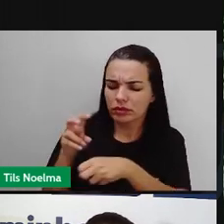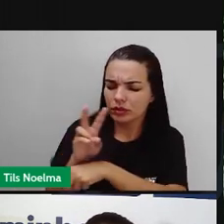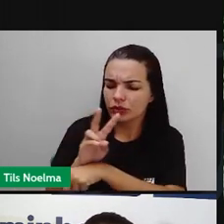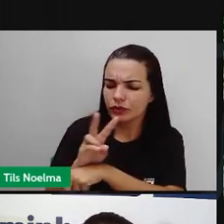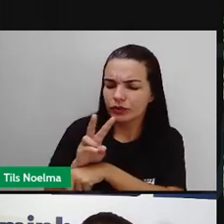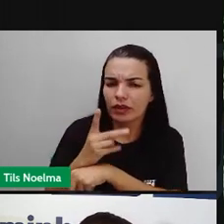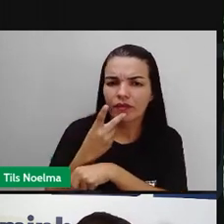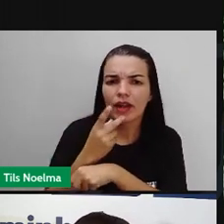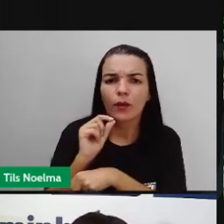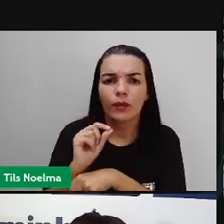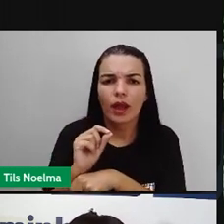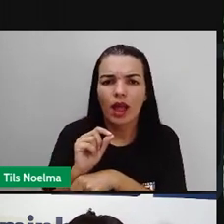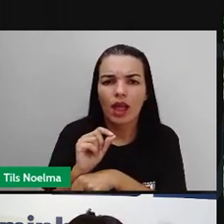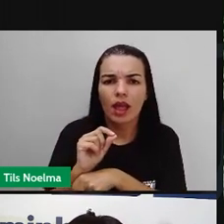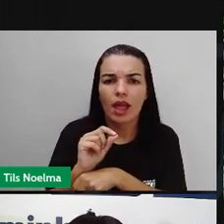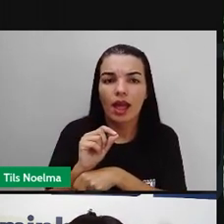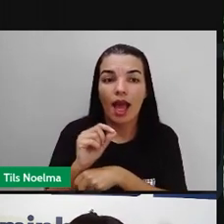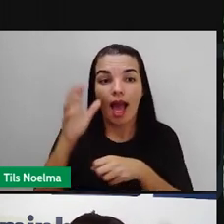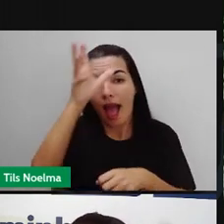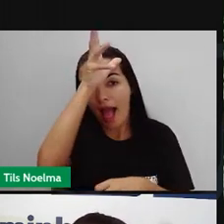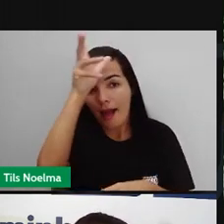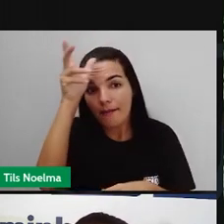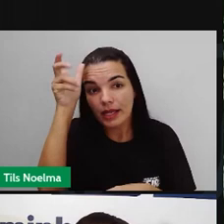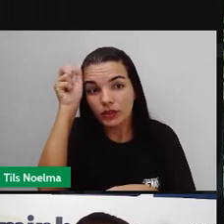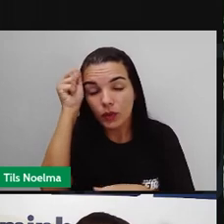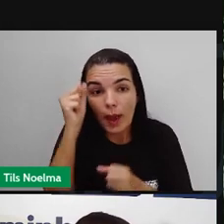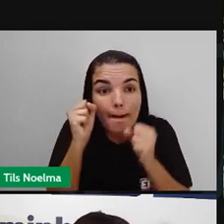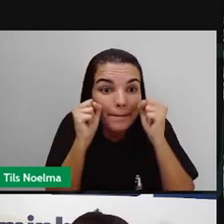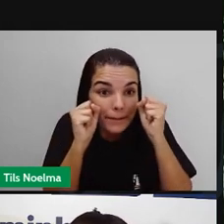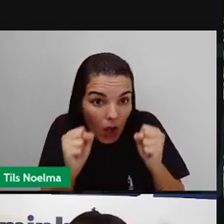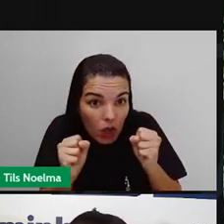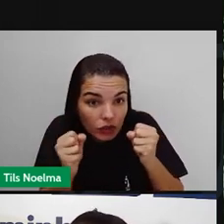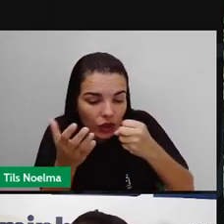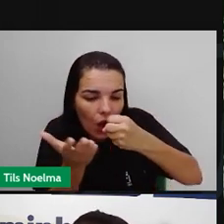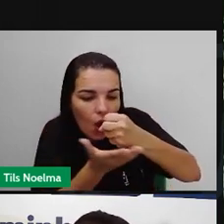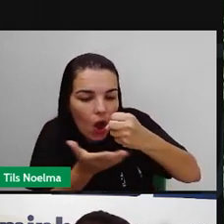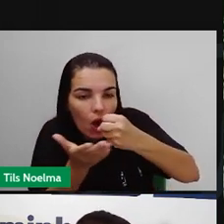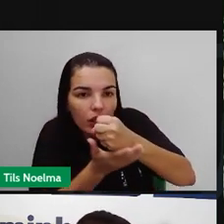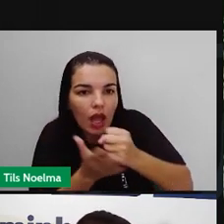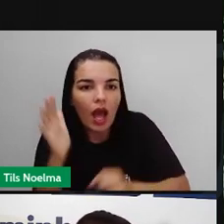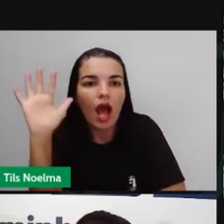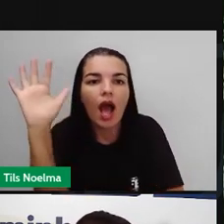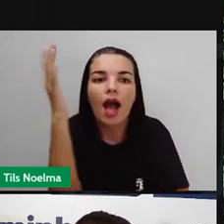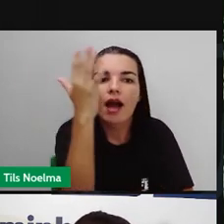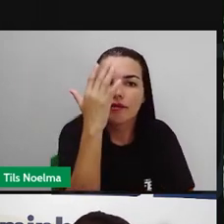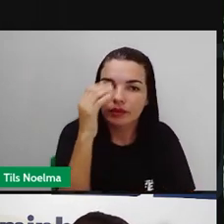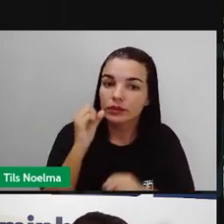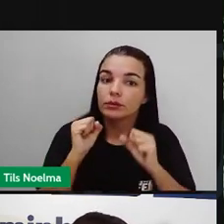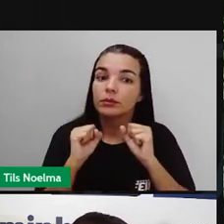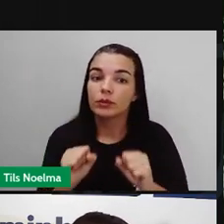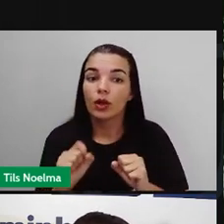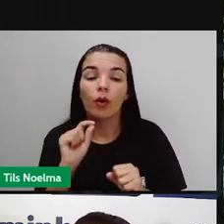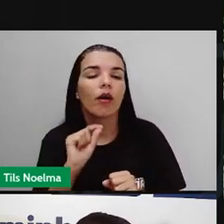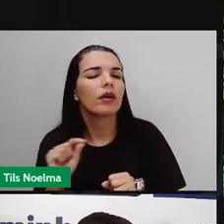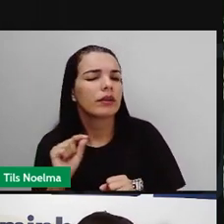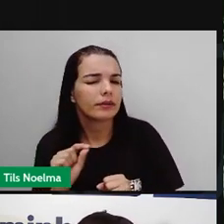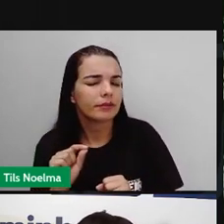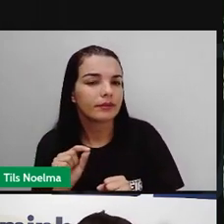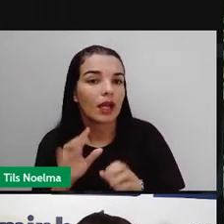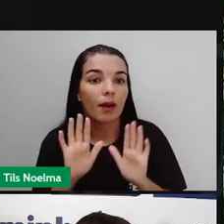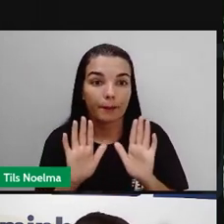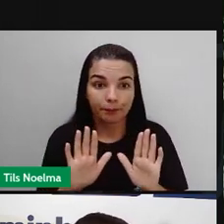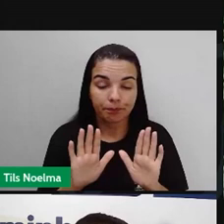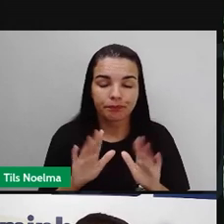desmatamento da Amazônia legal? O vídeo fala que os problemas que a Amazônia vem